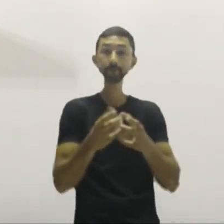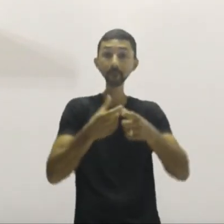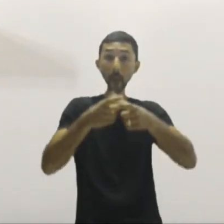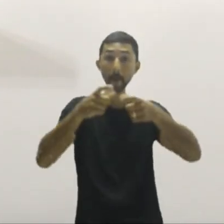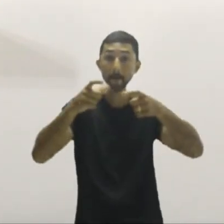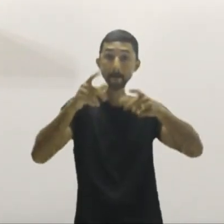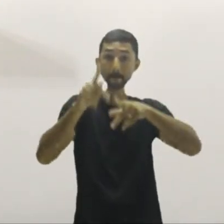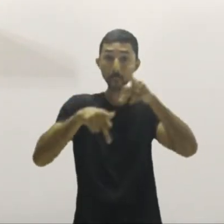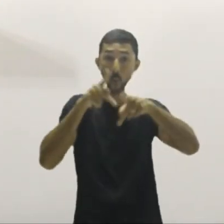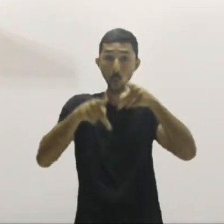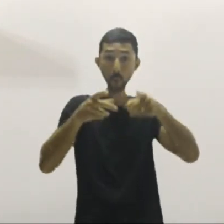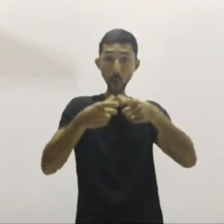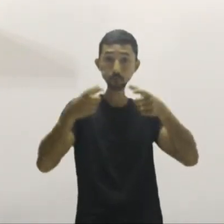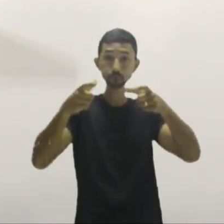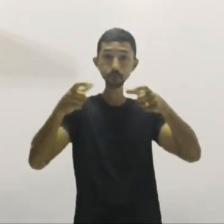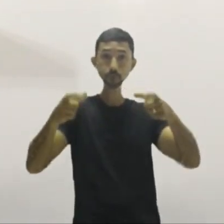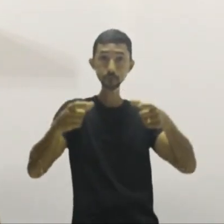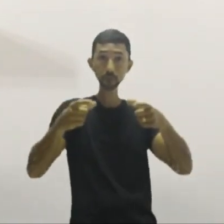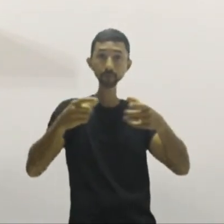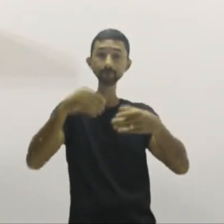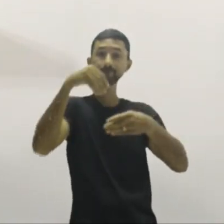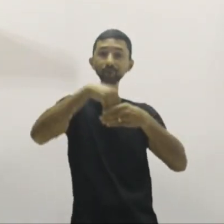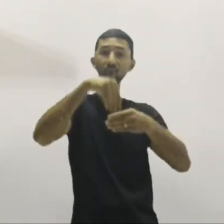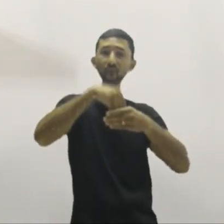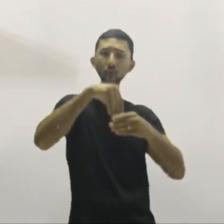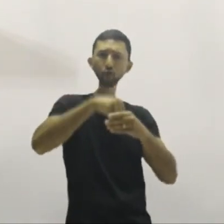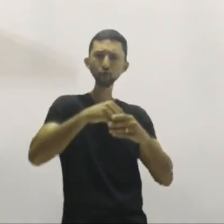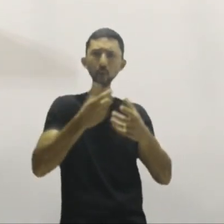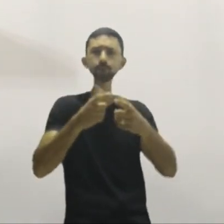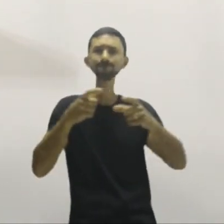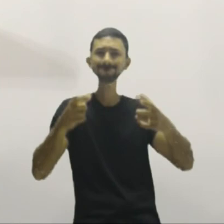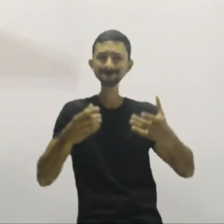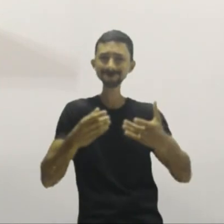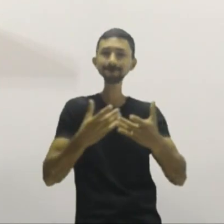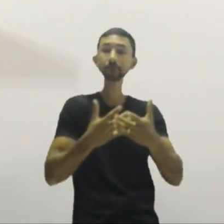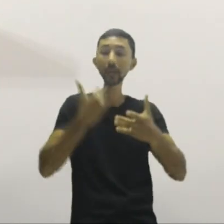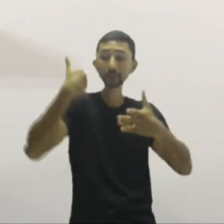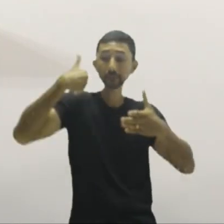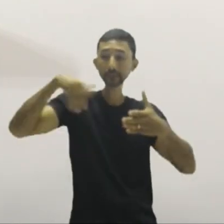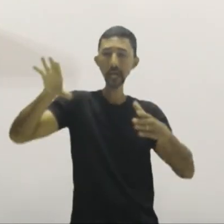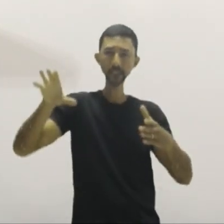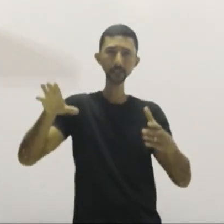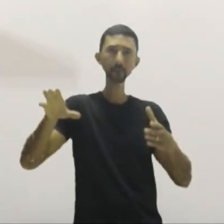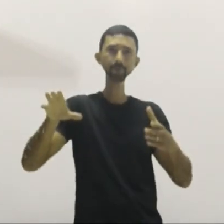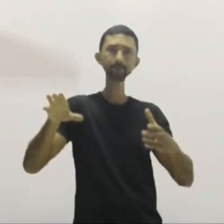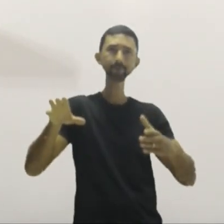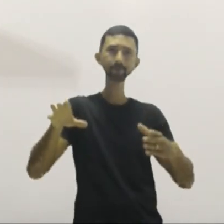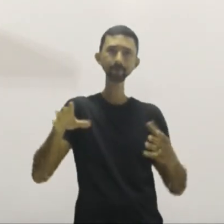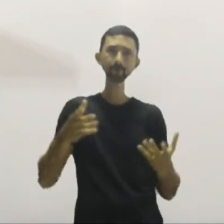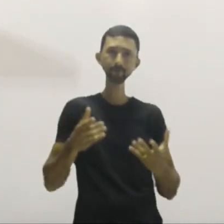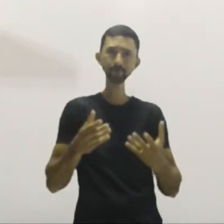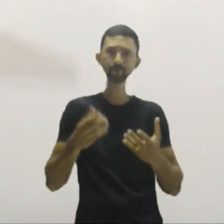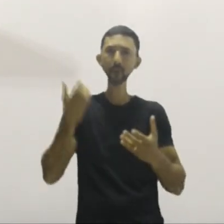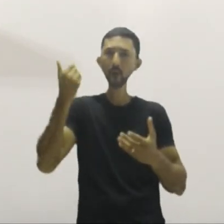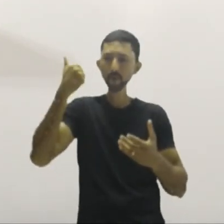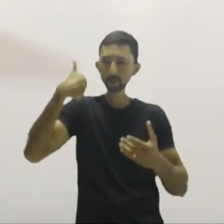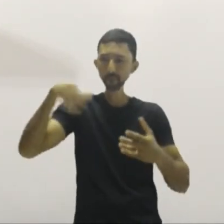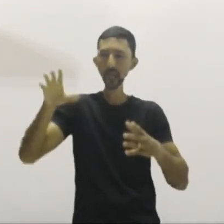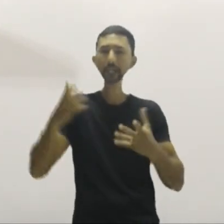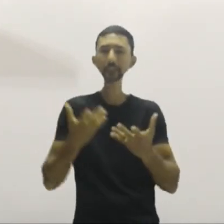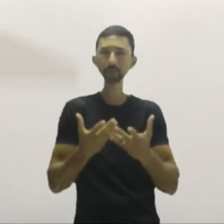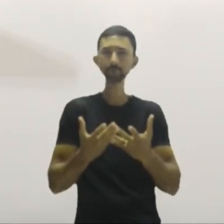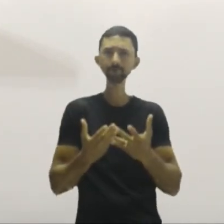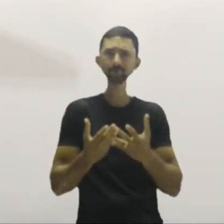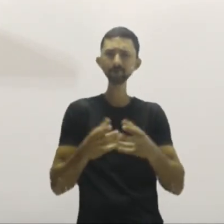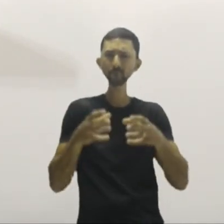parte dos britânicos do Reino Unido votou pela saída, mas foi uma margem muito pequena.